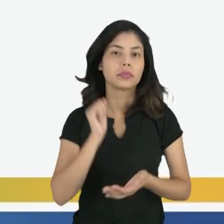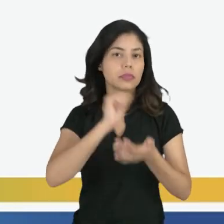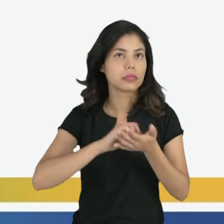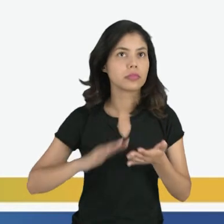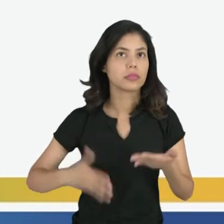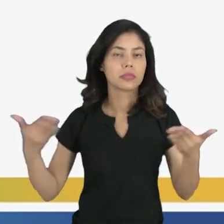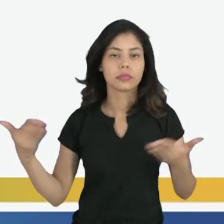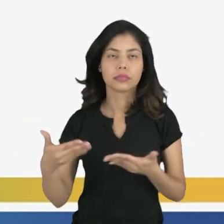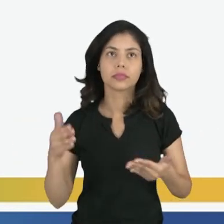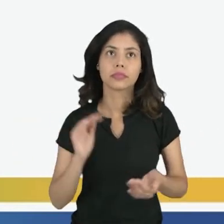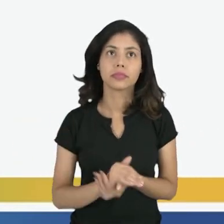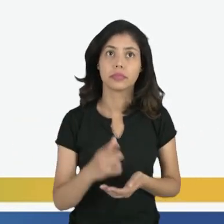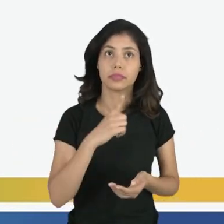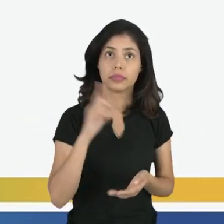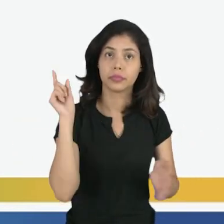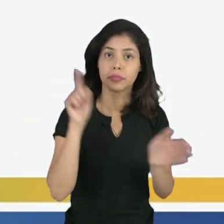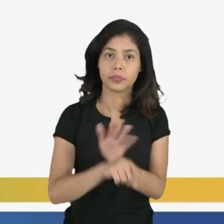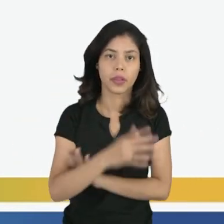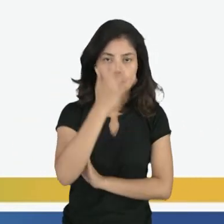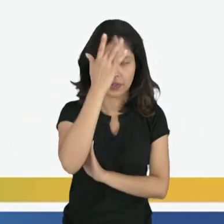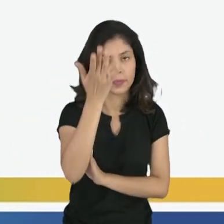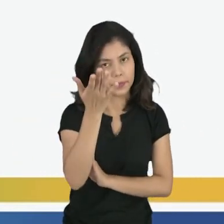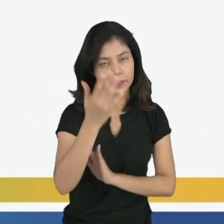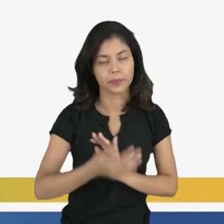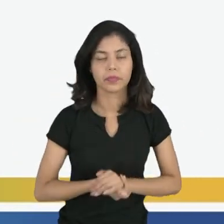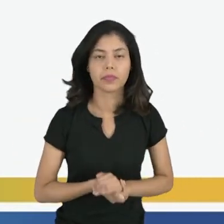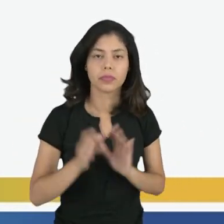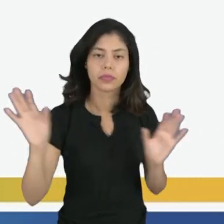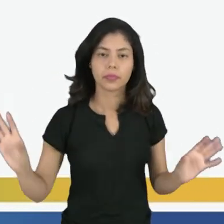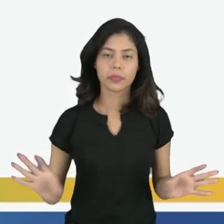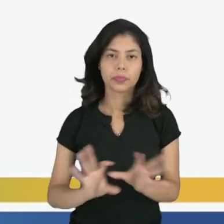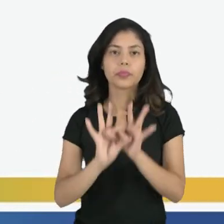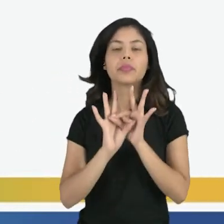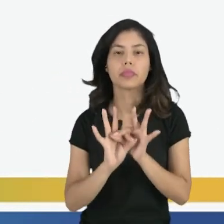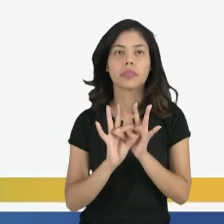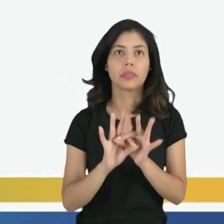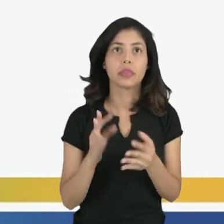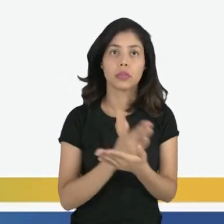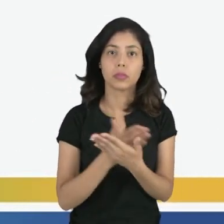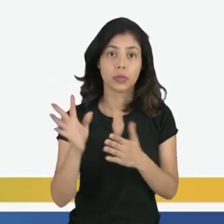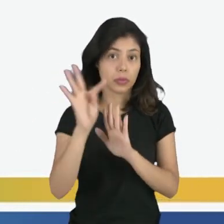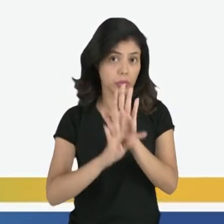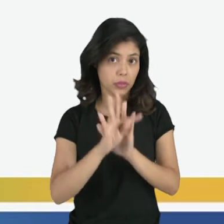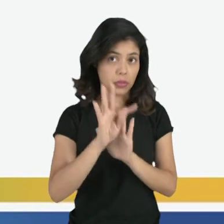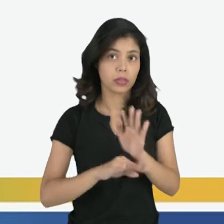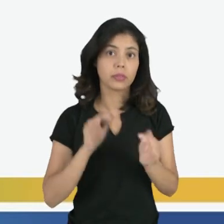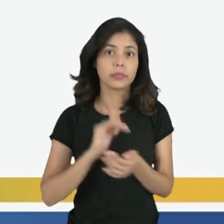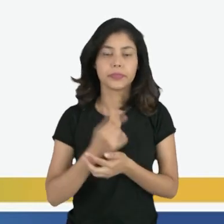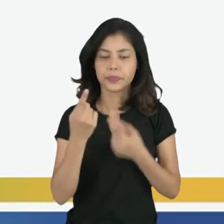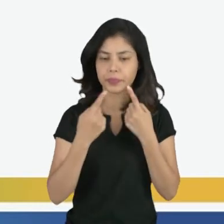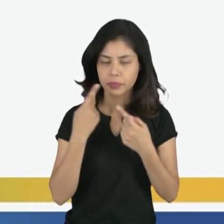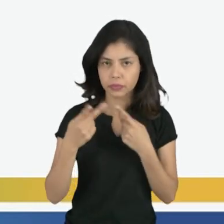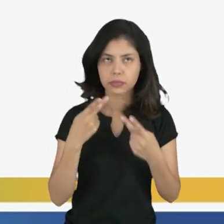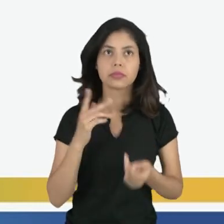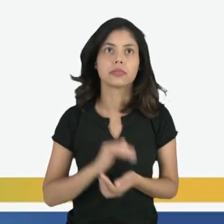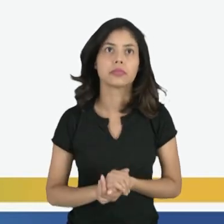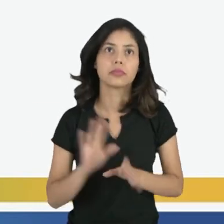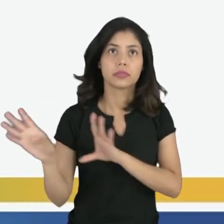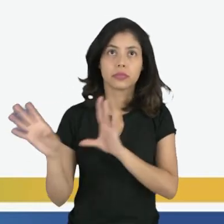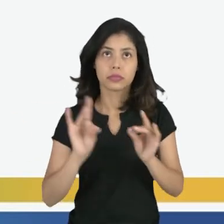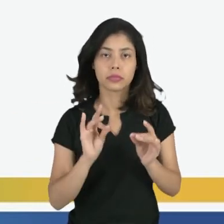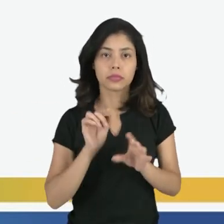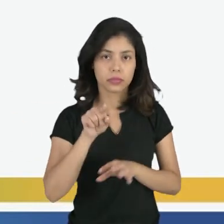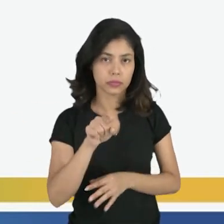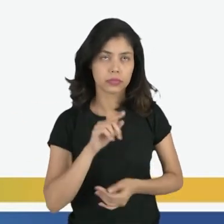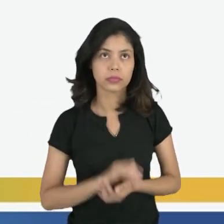O nosso exercitando, temos uma questão bem facinho, que está ligada justamente no início do nosso texto, nós estivemos falando, abordando